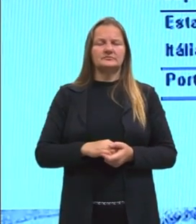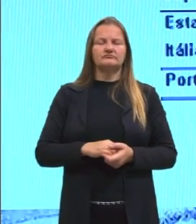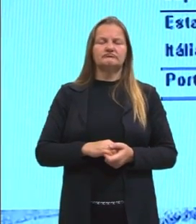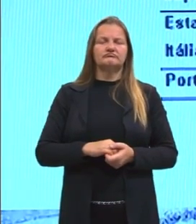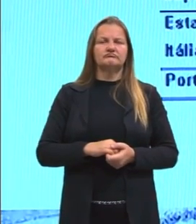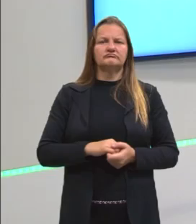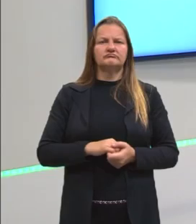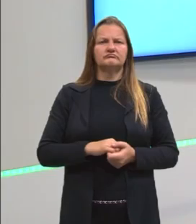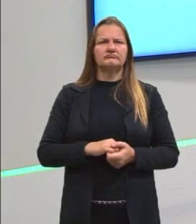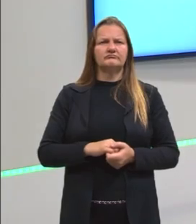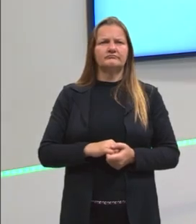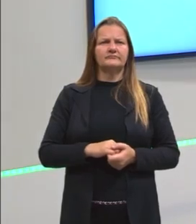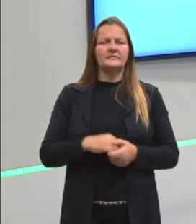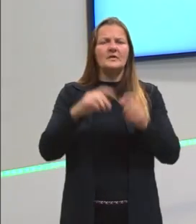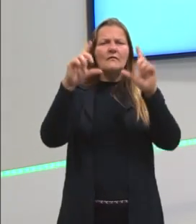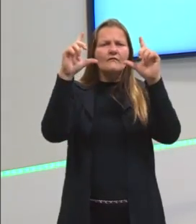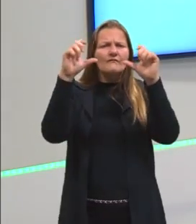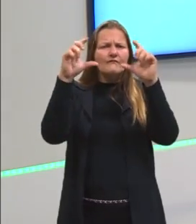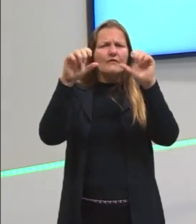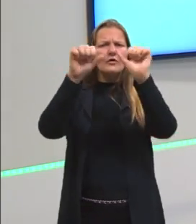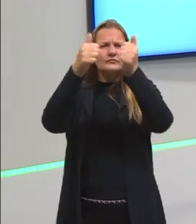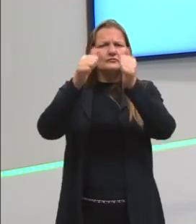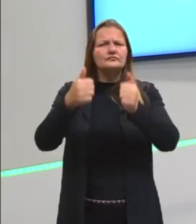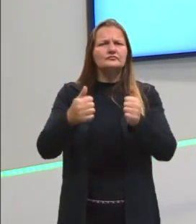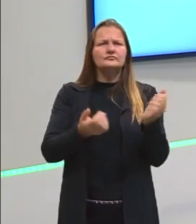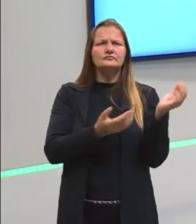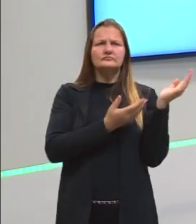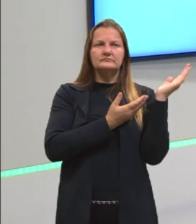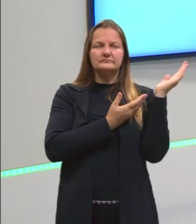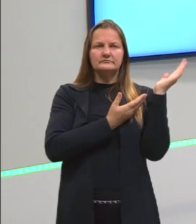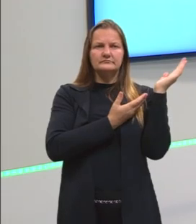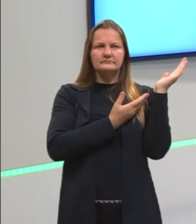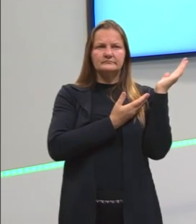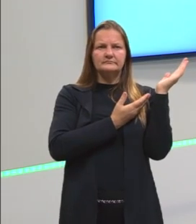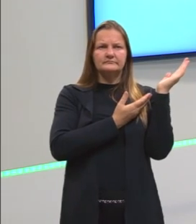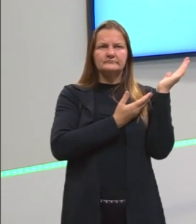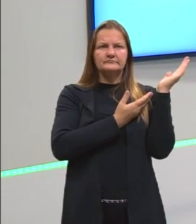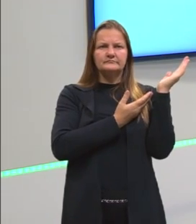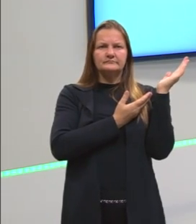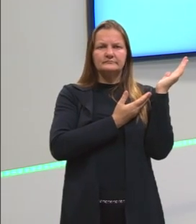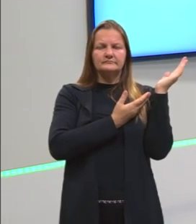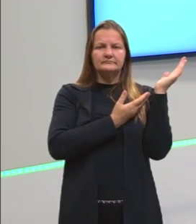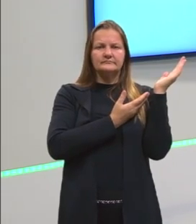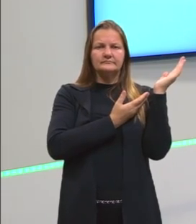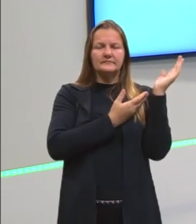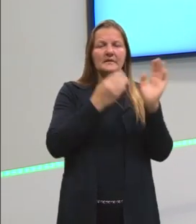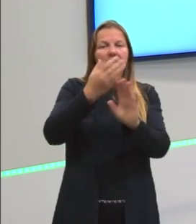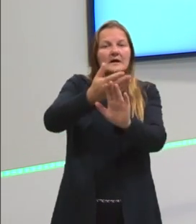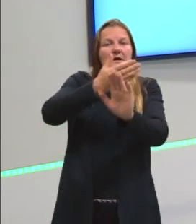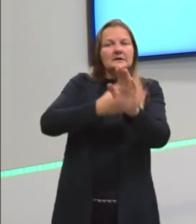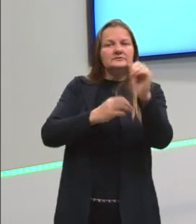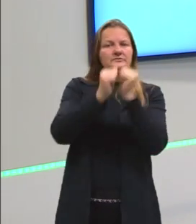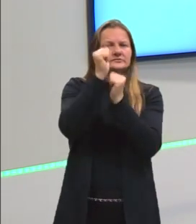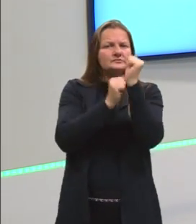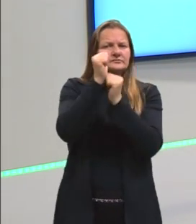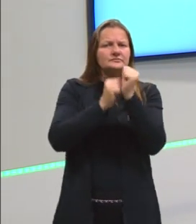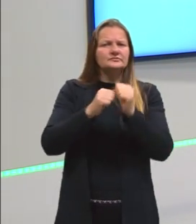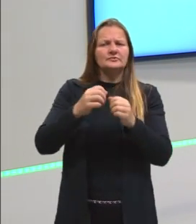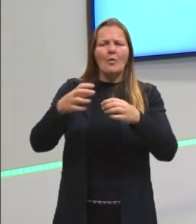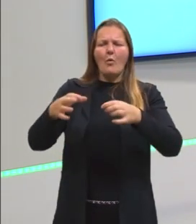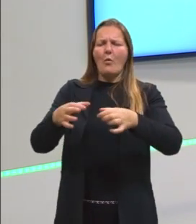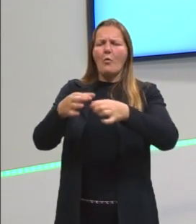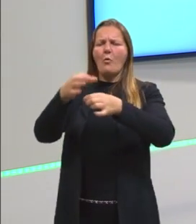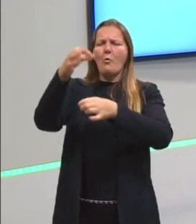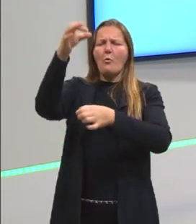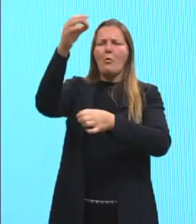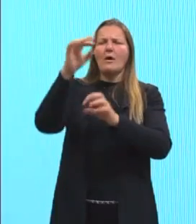e aí eu trago algumas imagens, primeiro aqui uma imagem dessa cidade pré-industrial, né, olha lá, chaminés,